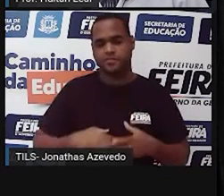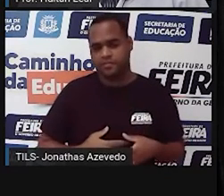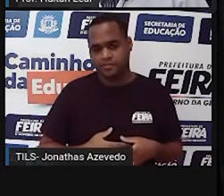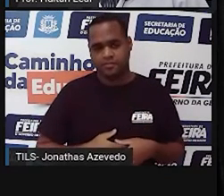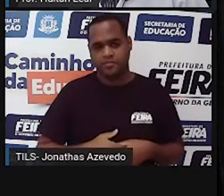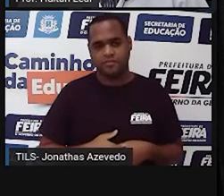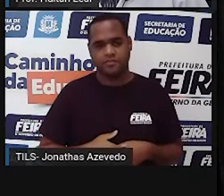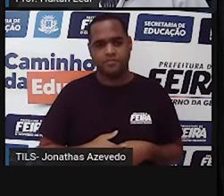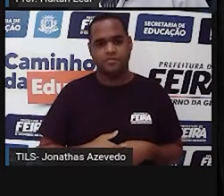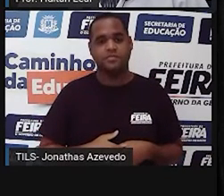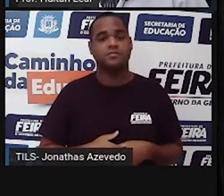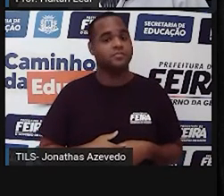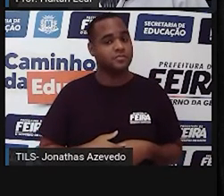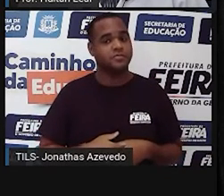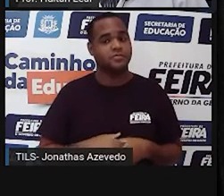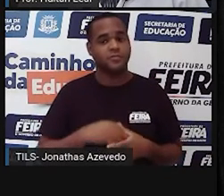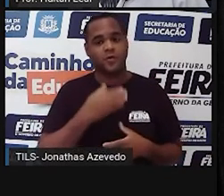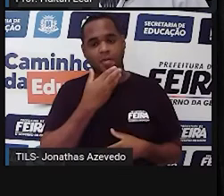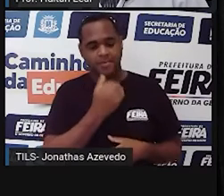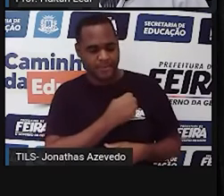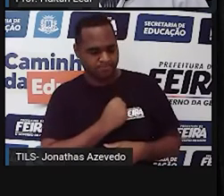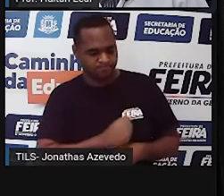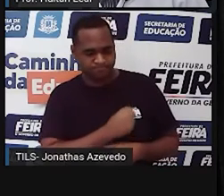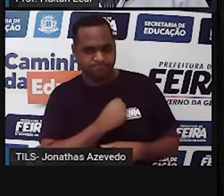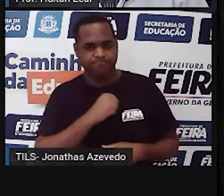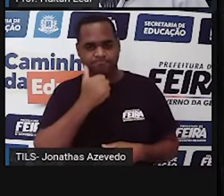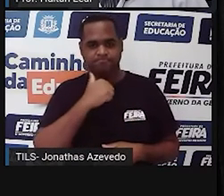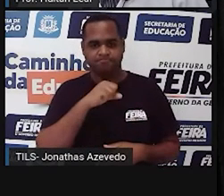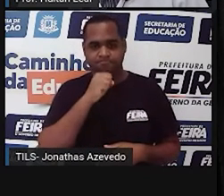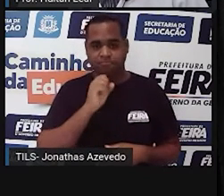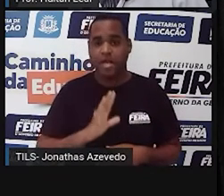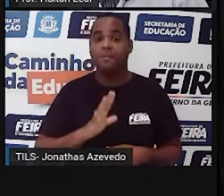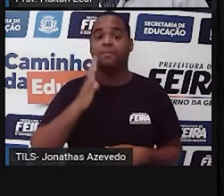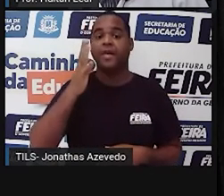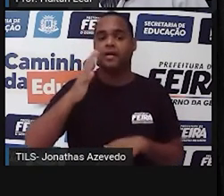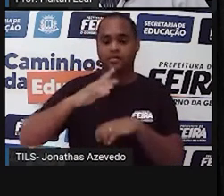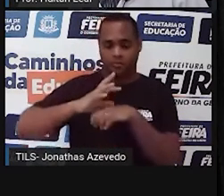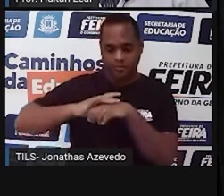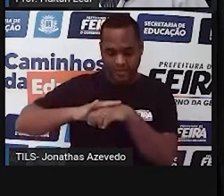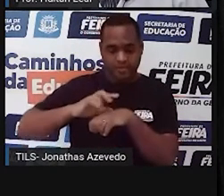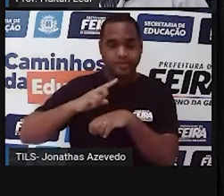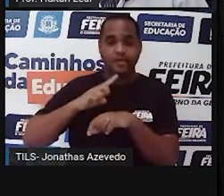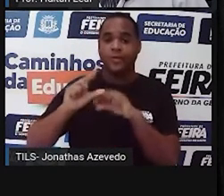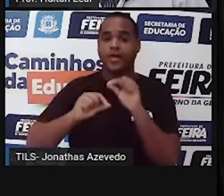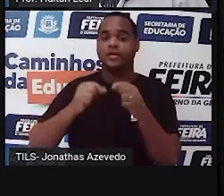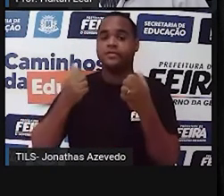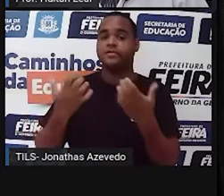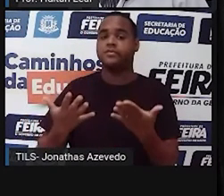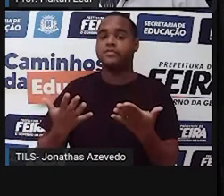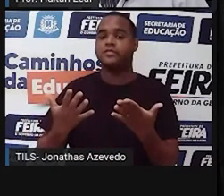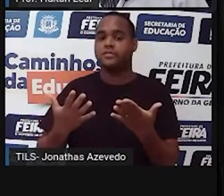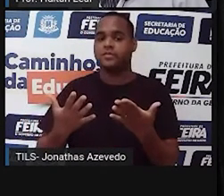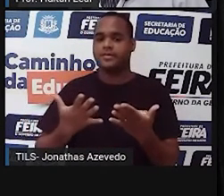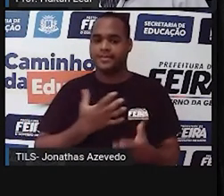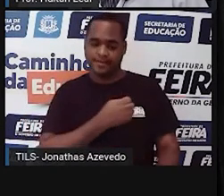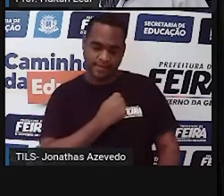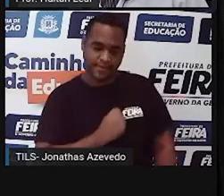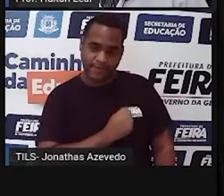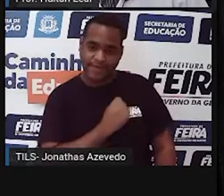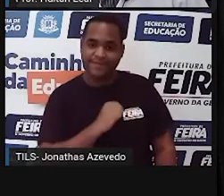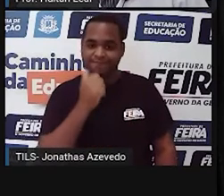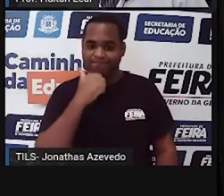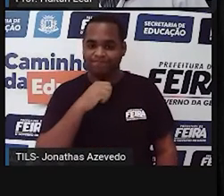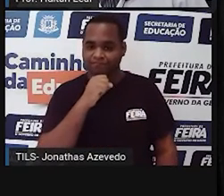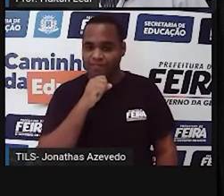O menino ficou doente de saudade da mãe. Qual foi a causa da doença do menino? A saudade da mãe.